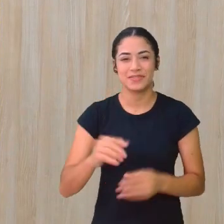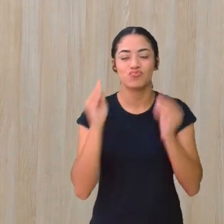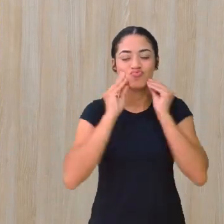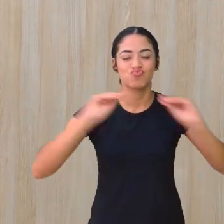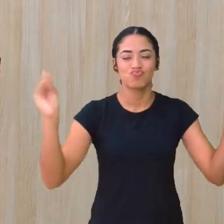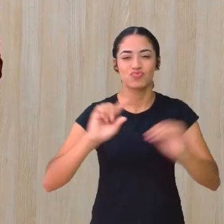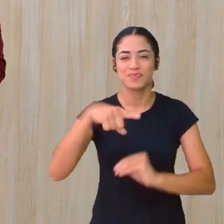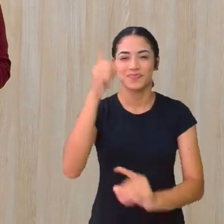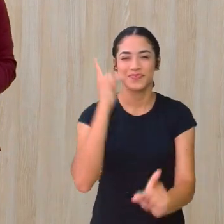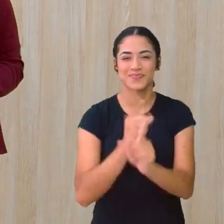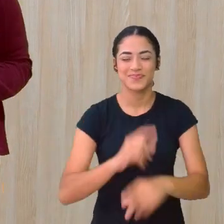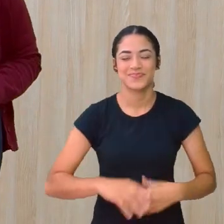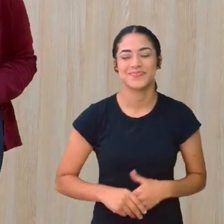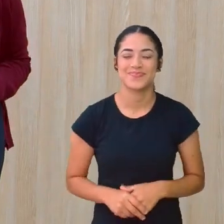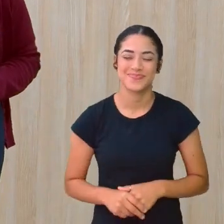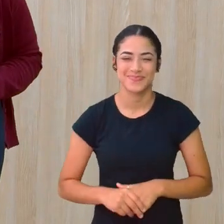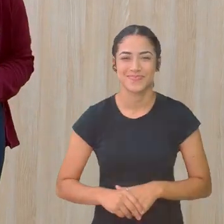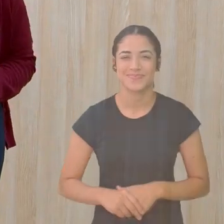E até a próxima